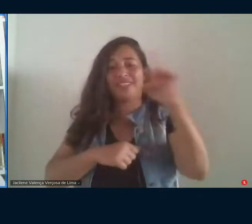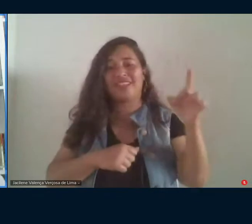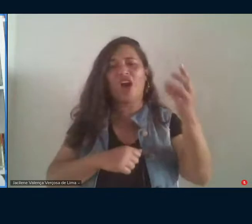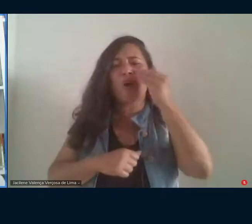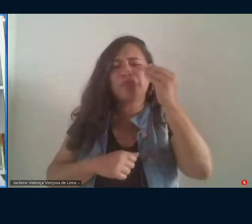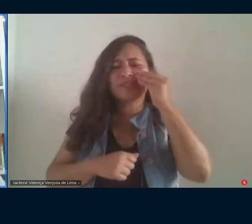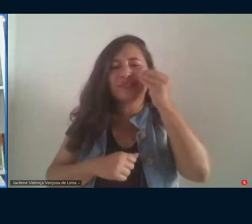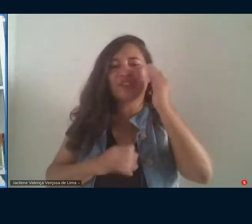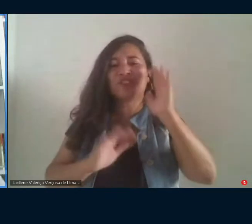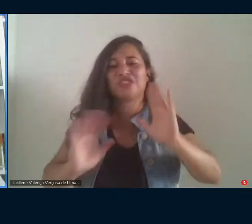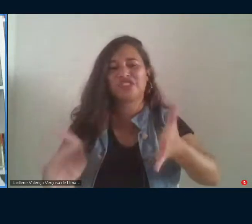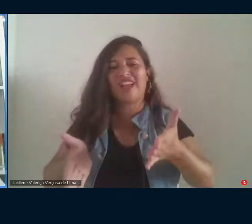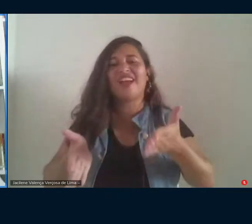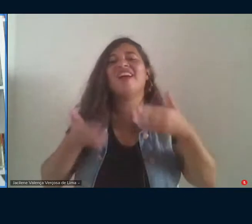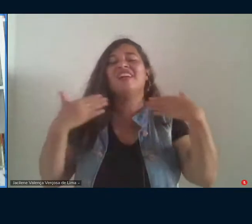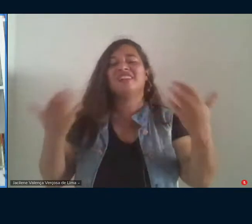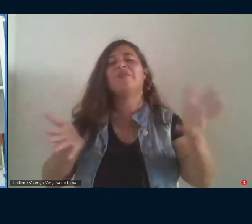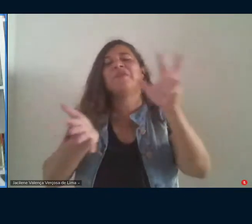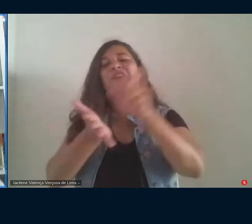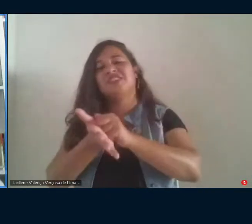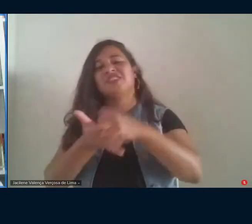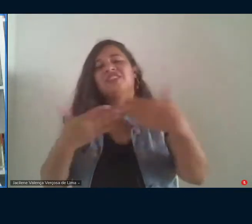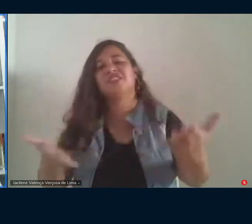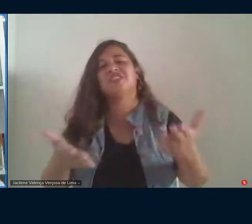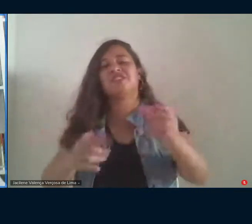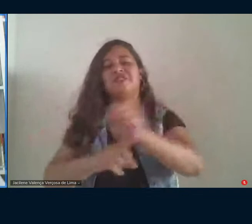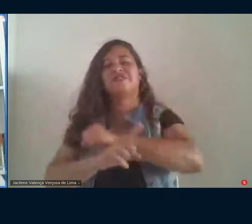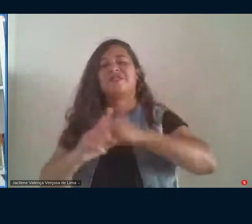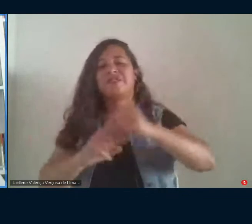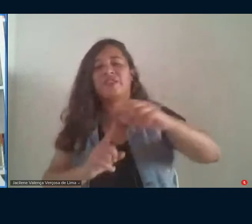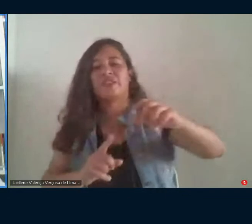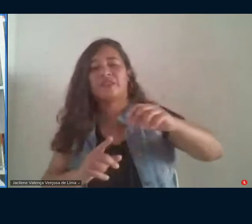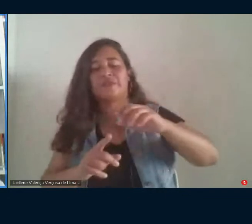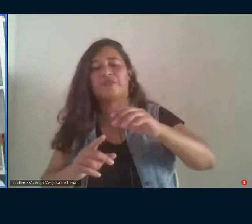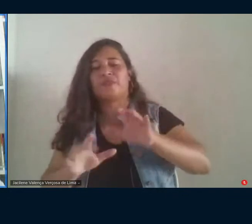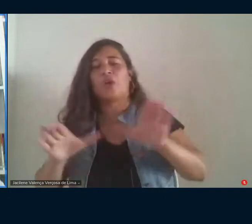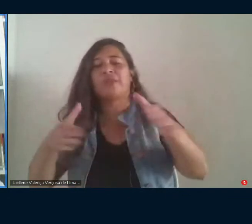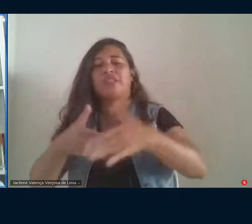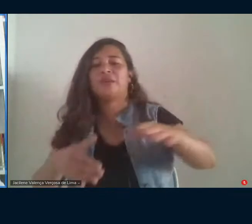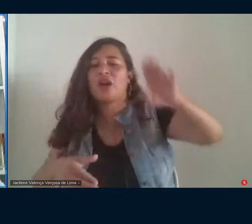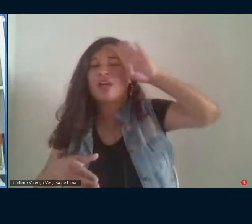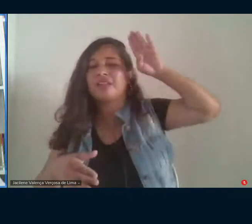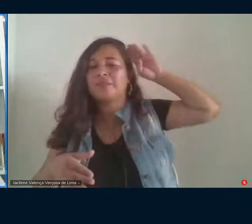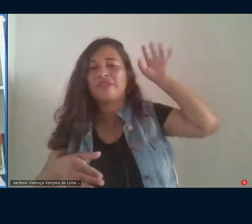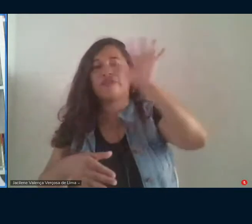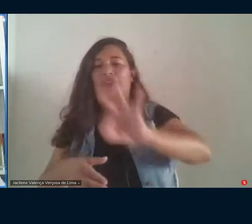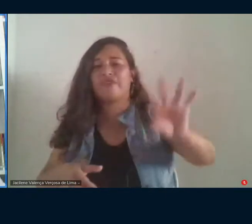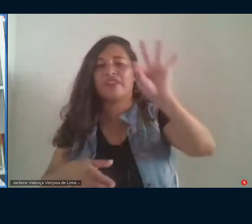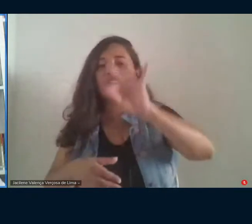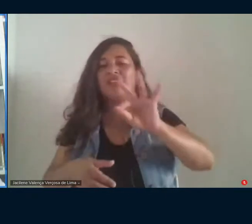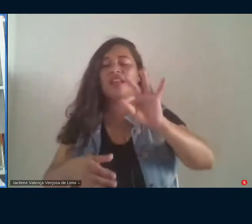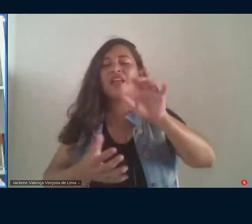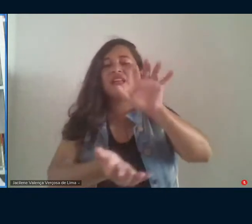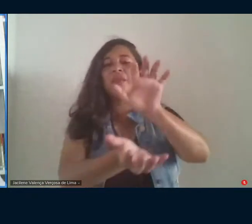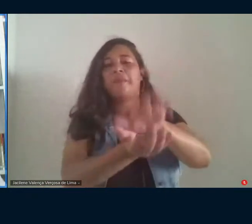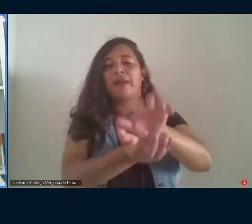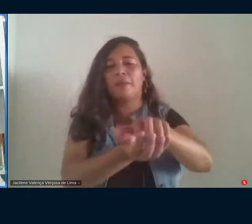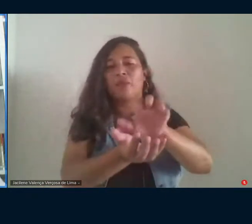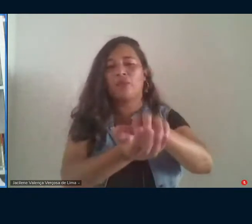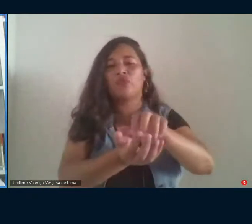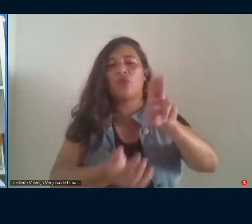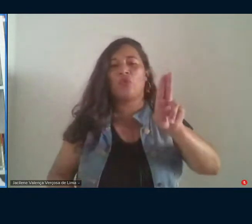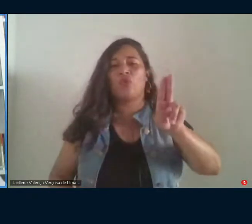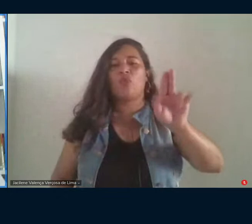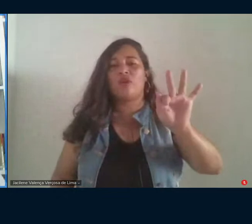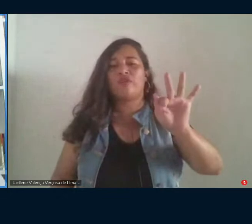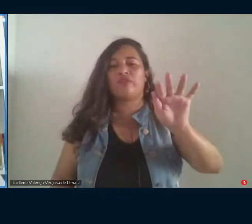né? Então, para registro, a comunidade acadêmica da Fafire, a SBPC Regional de Pernambuco, a UFSJ,